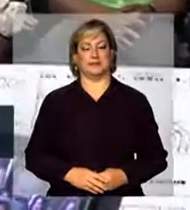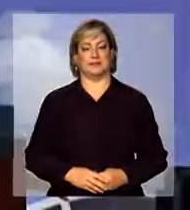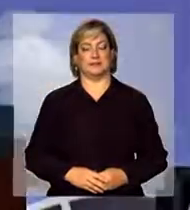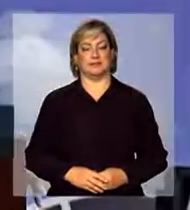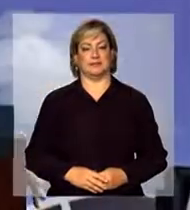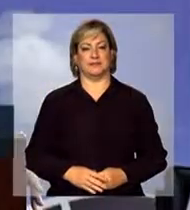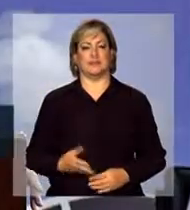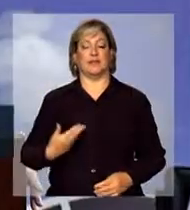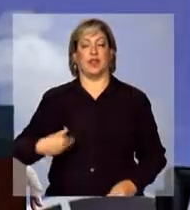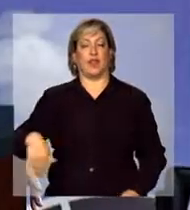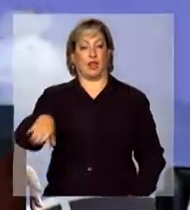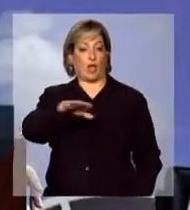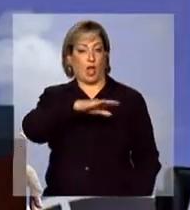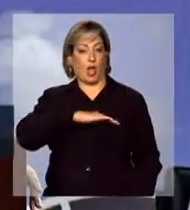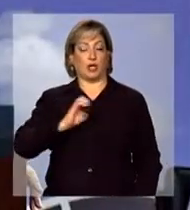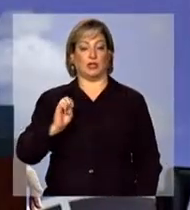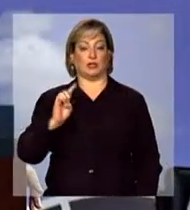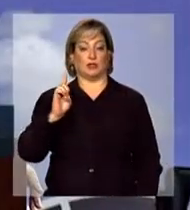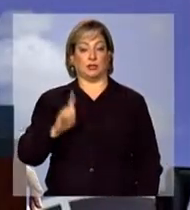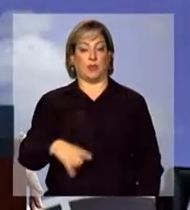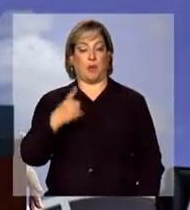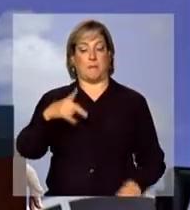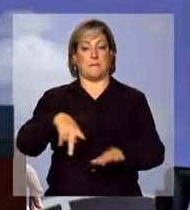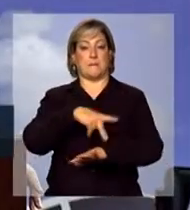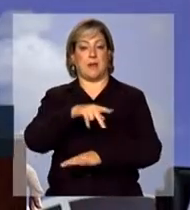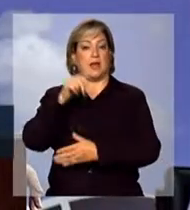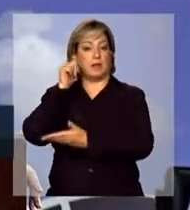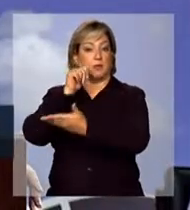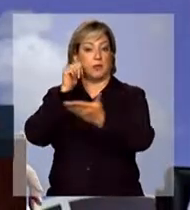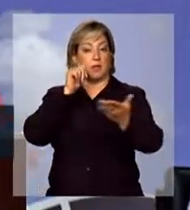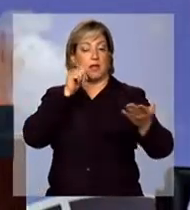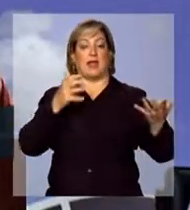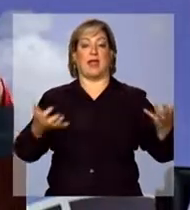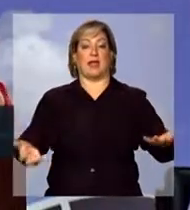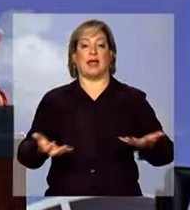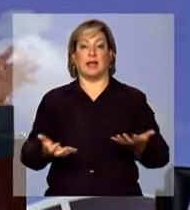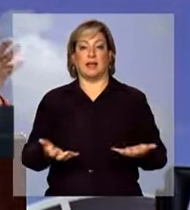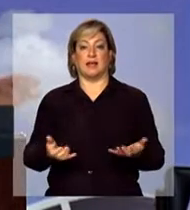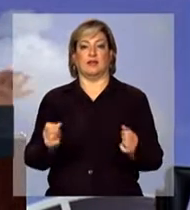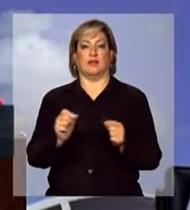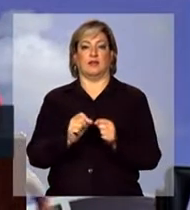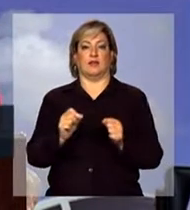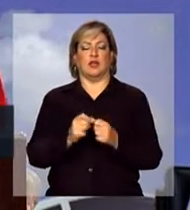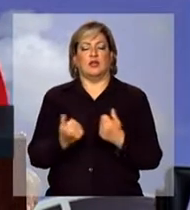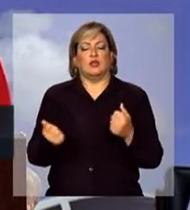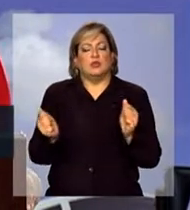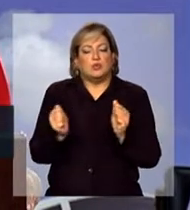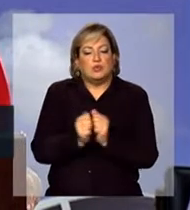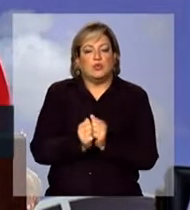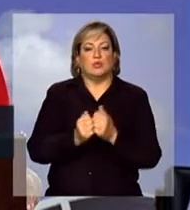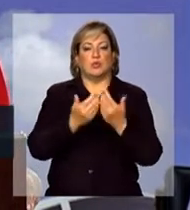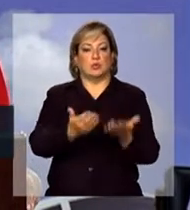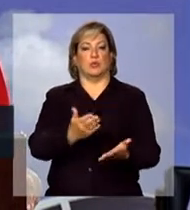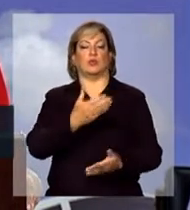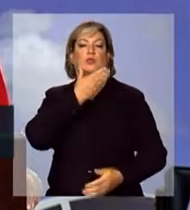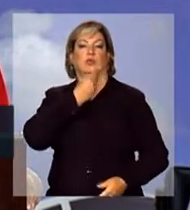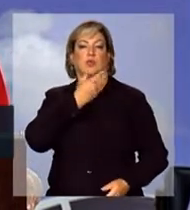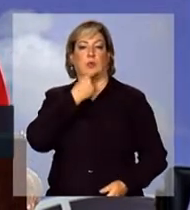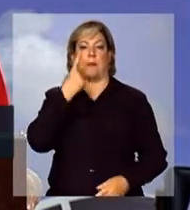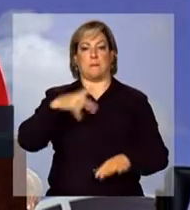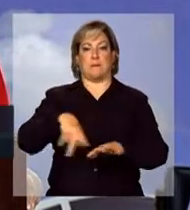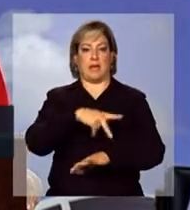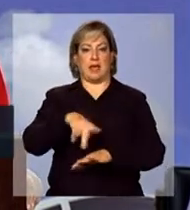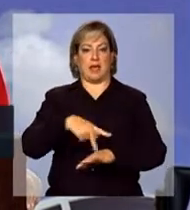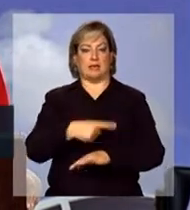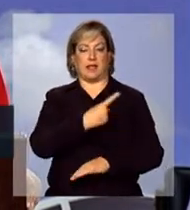Nós somos um país de mulheres que querem construir, ao lado dos homens, um país cada vez